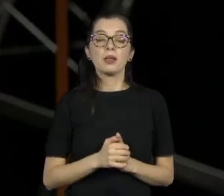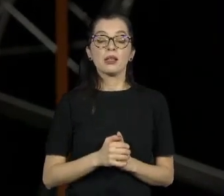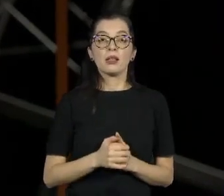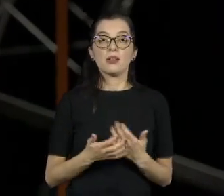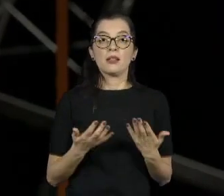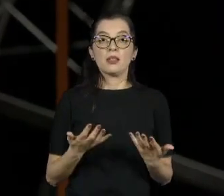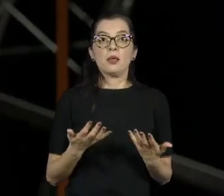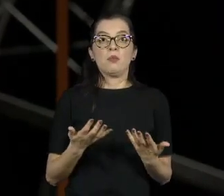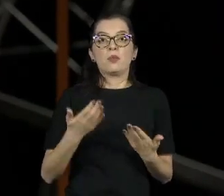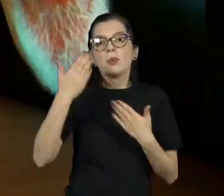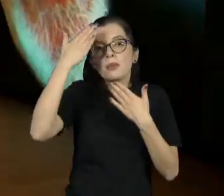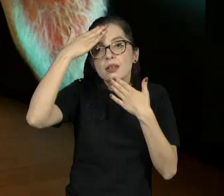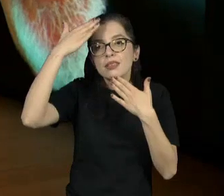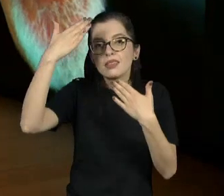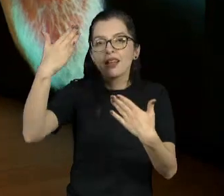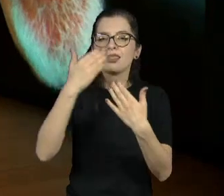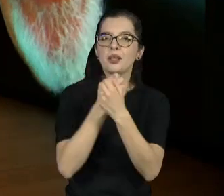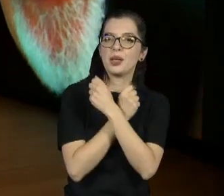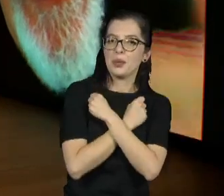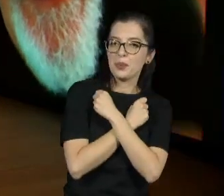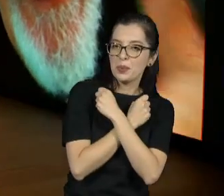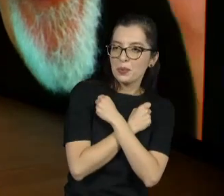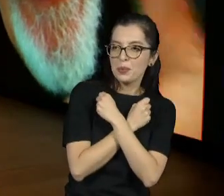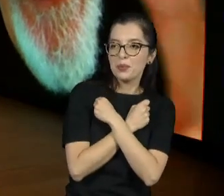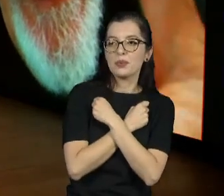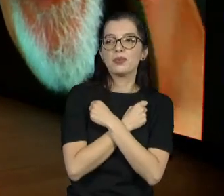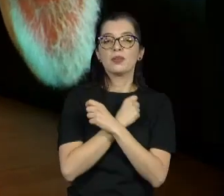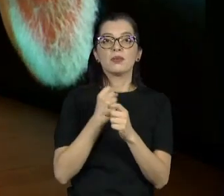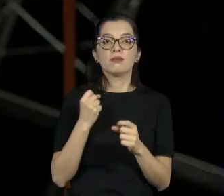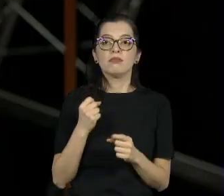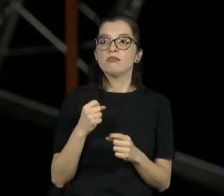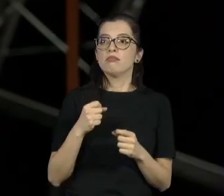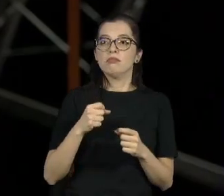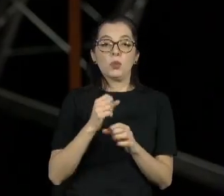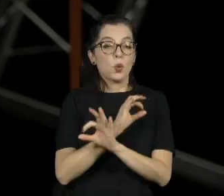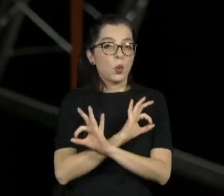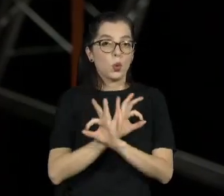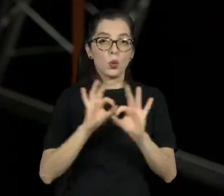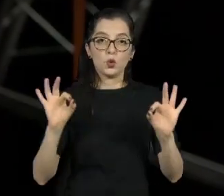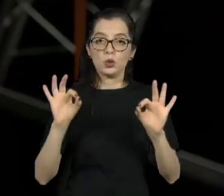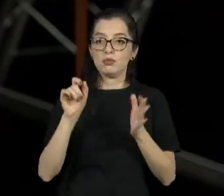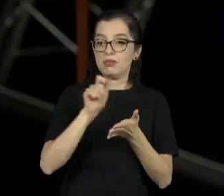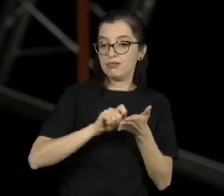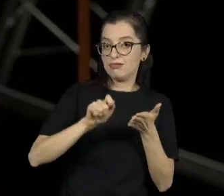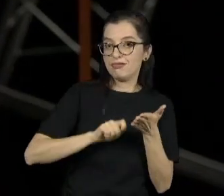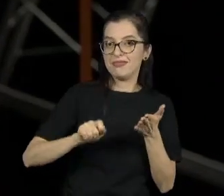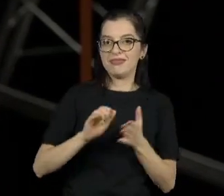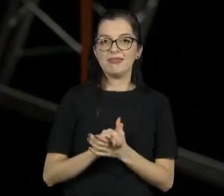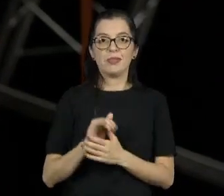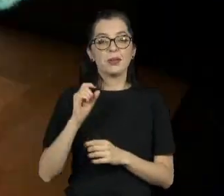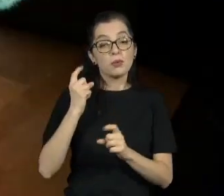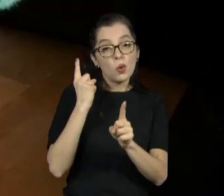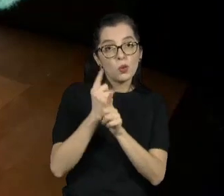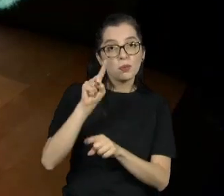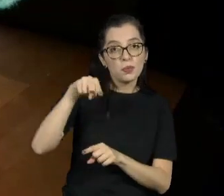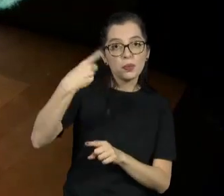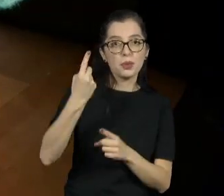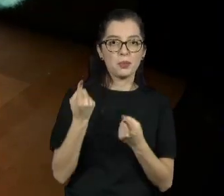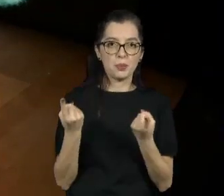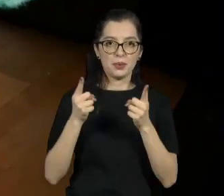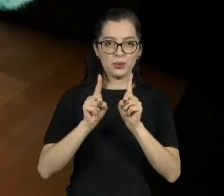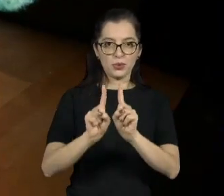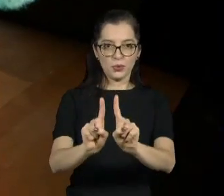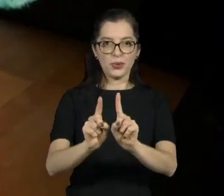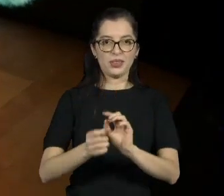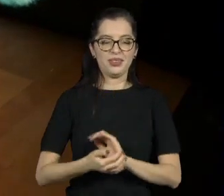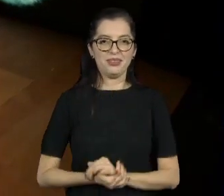Obrigado, Ney. Um abraço, depois dessa notícia, ótima. A gente se despede, até o próximo Persona. Ai, pera,